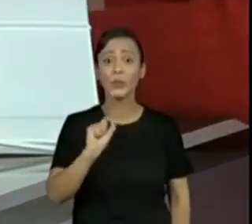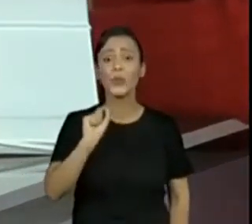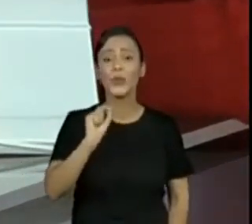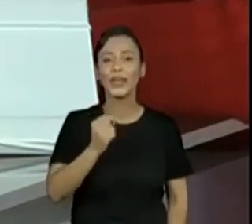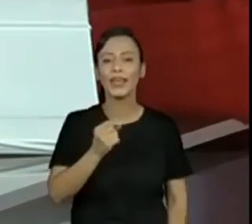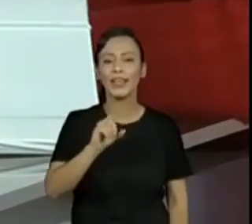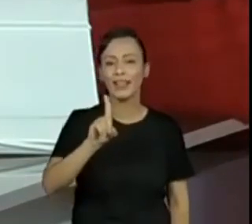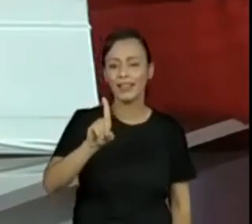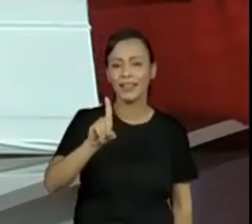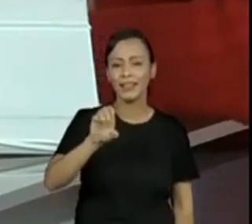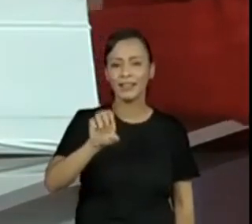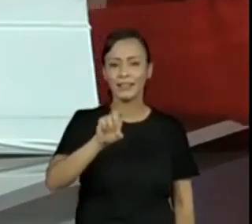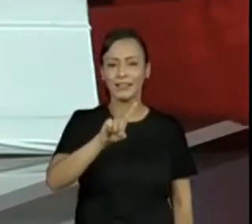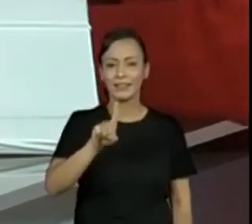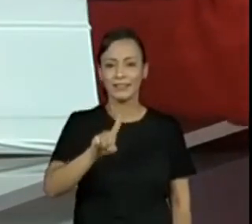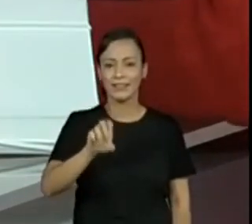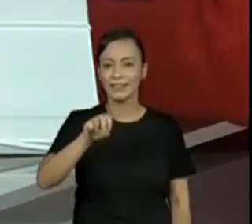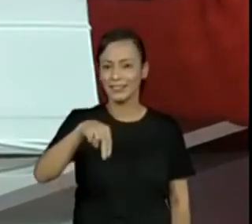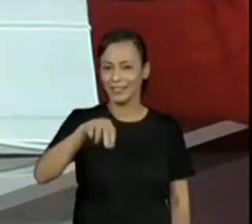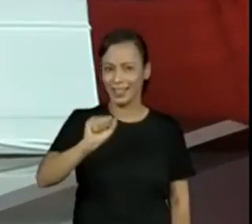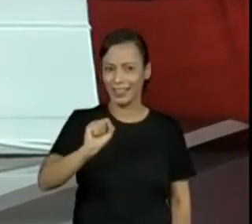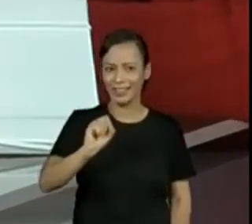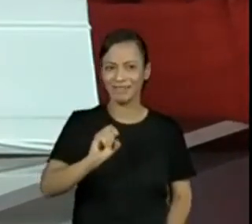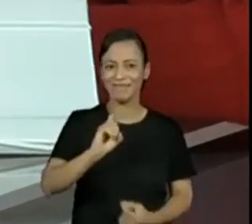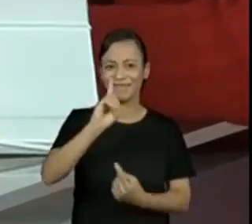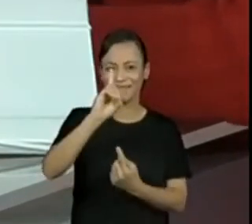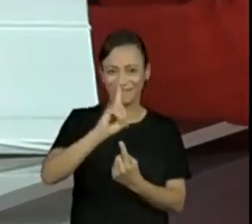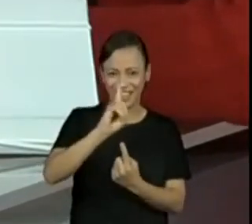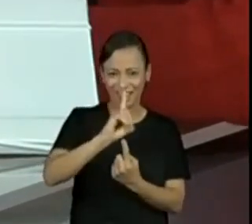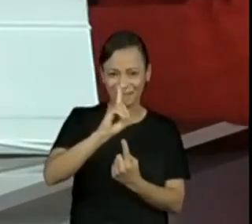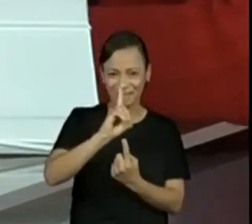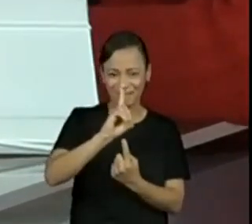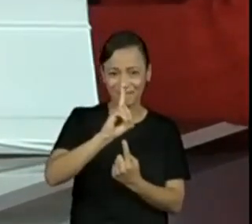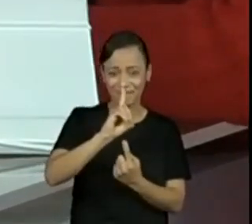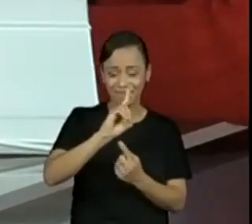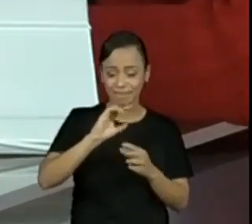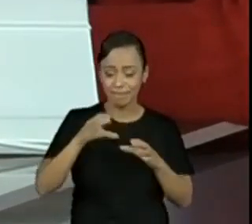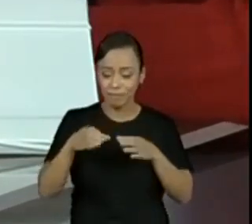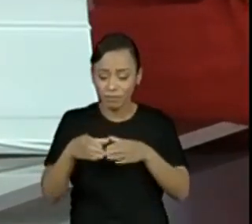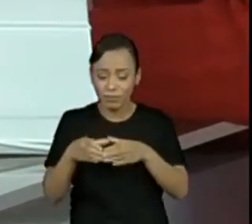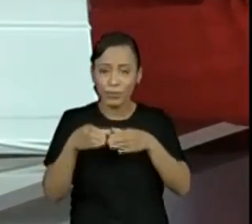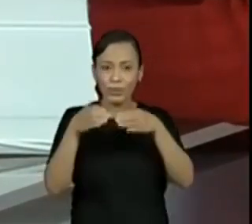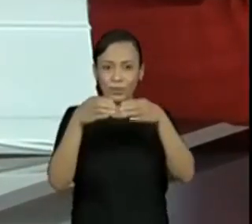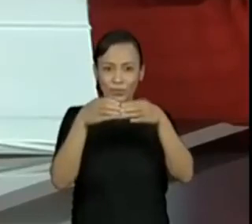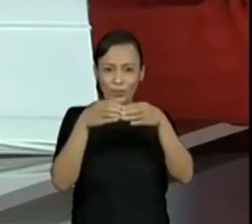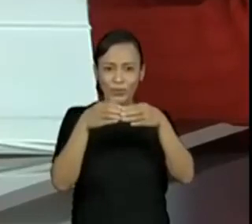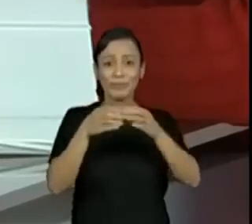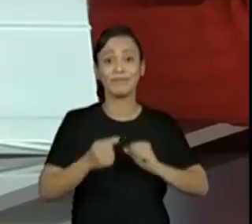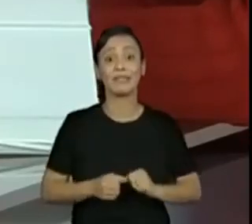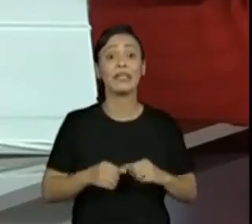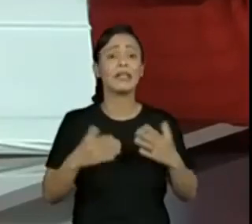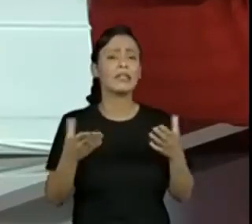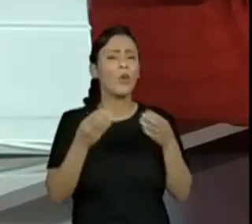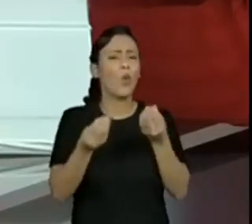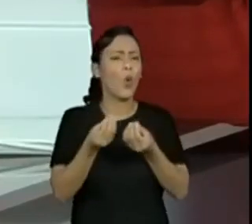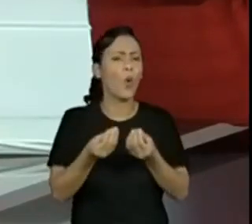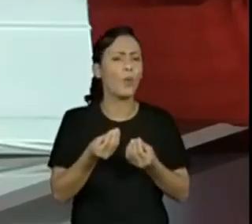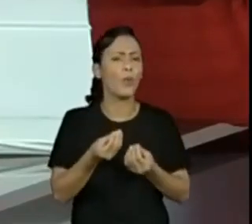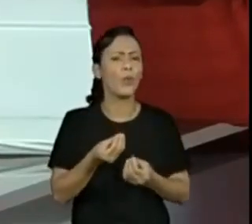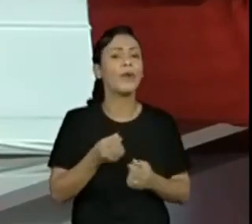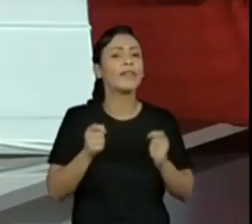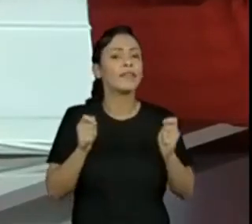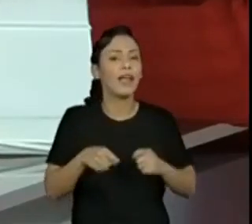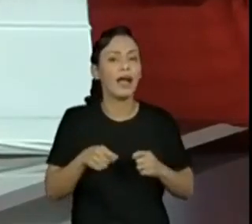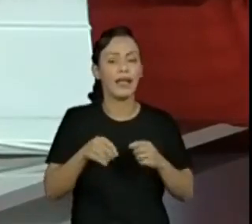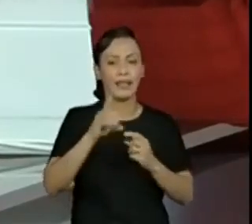onze participantes. Então, olhando aqui, só de saber, hein, pessoal, vou separar aqui as unidades, ó.